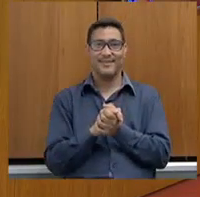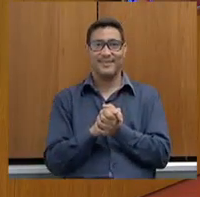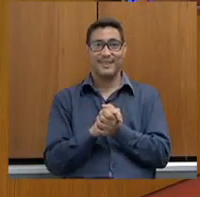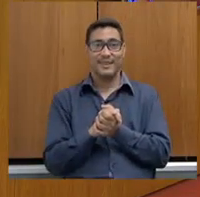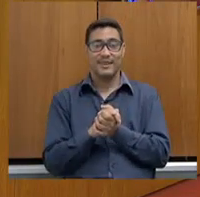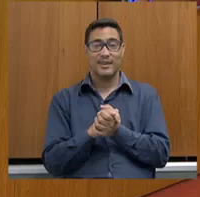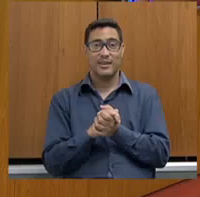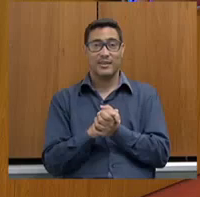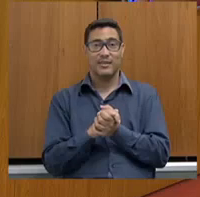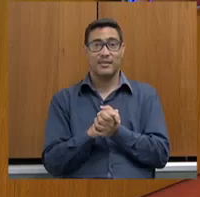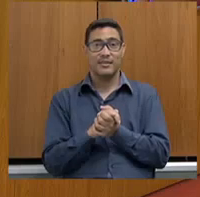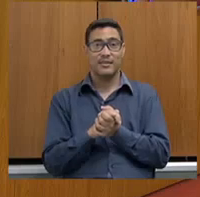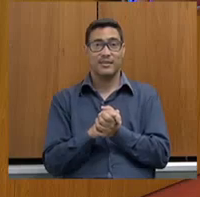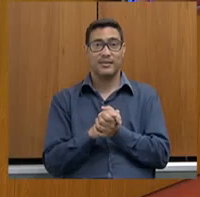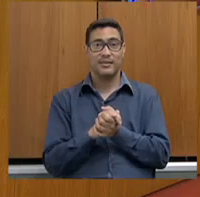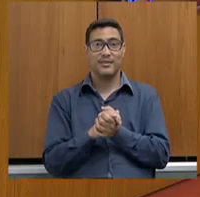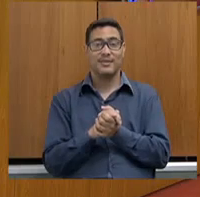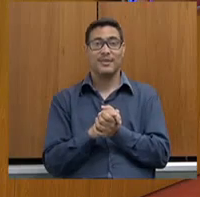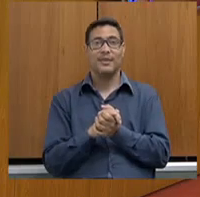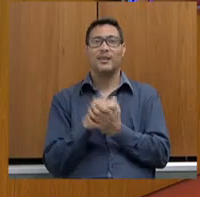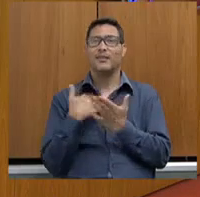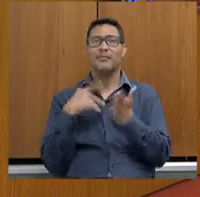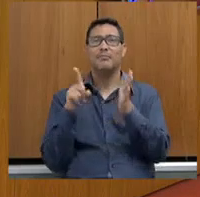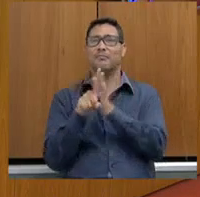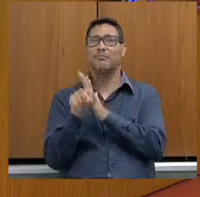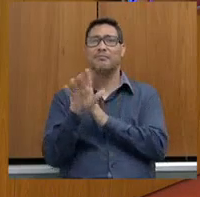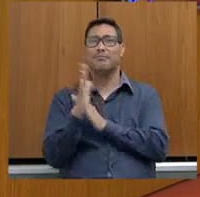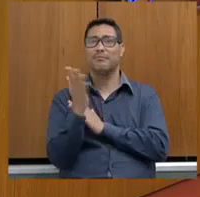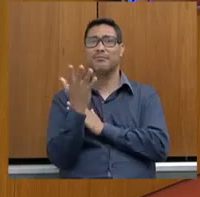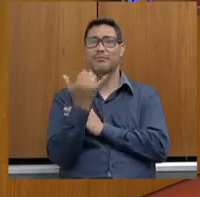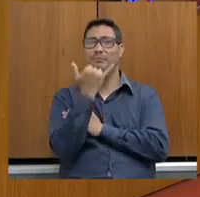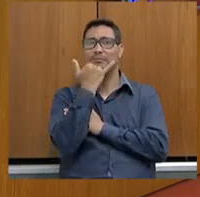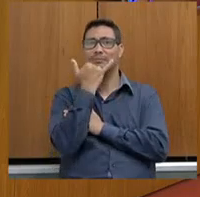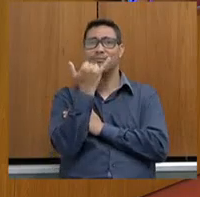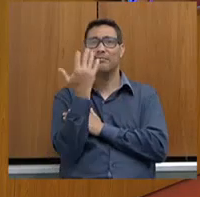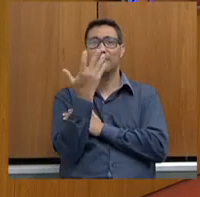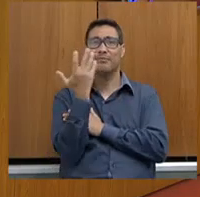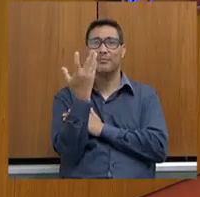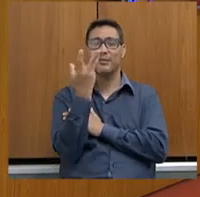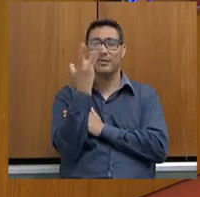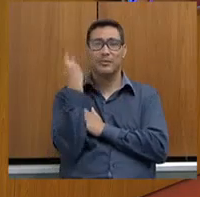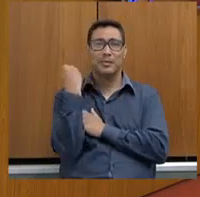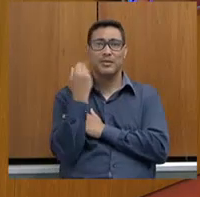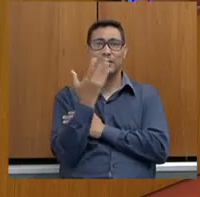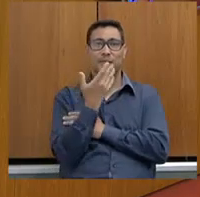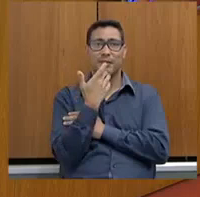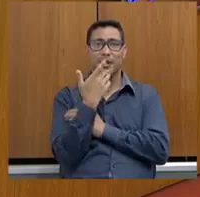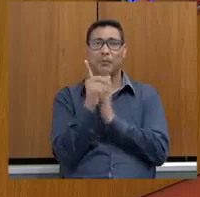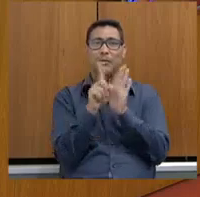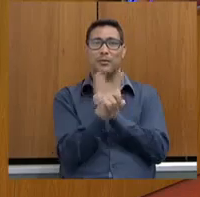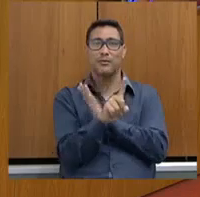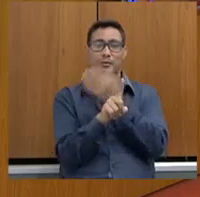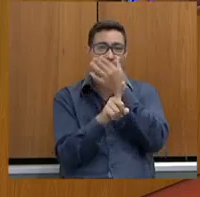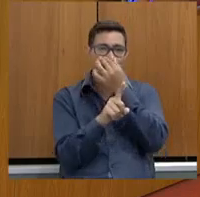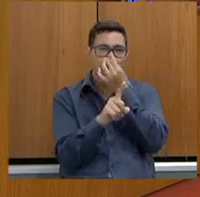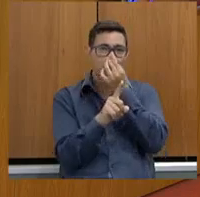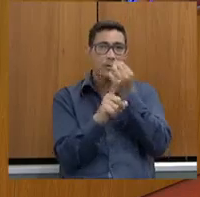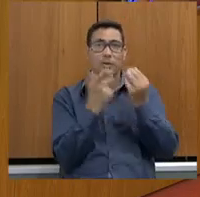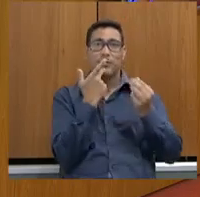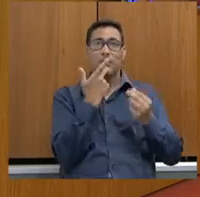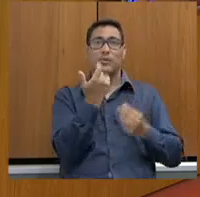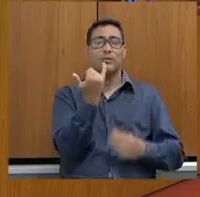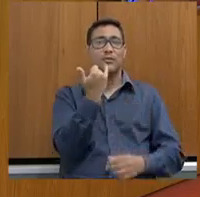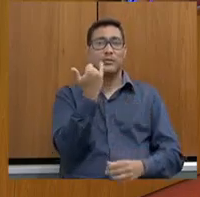Primeira pergunta, me fugiu a... Os dados relativos aos índices de criminalidade e